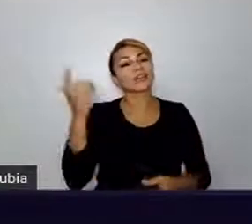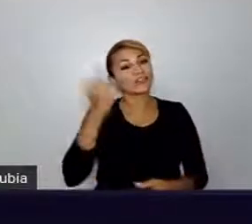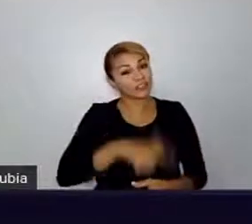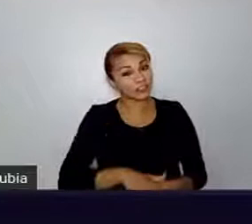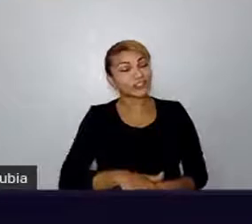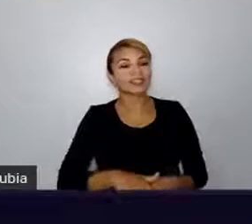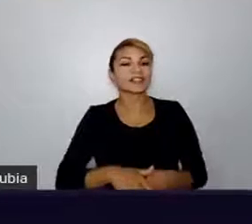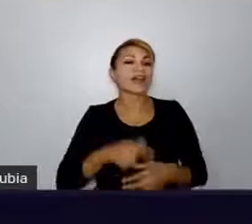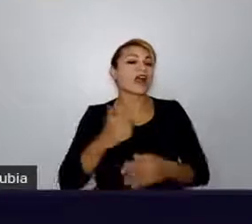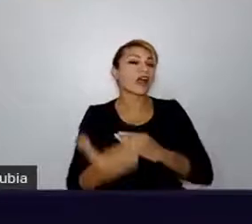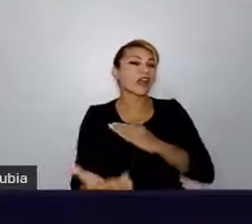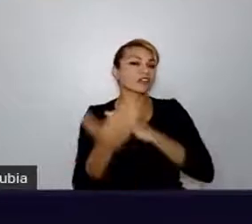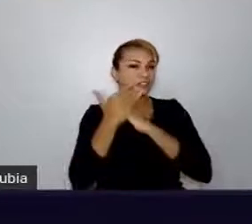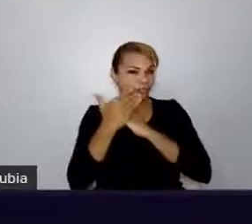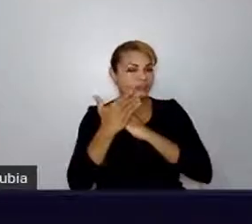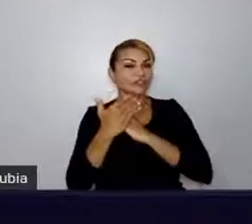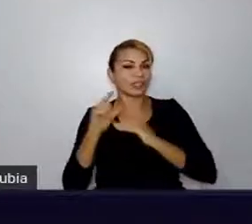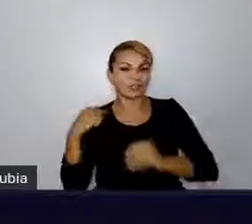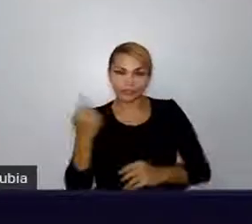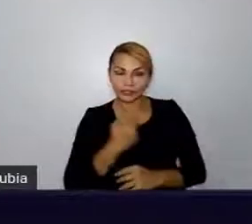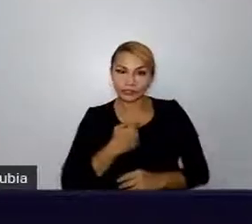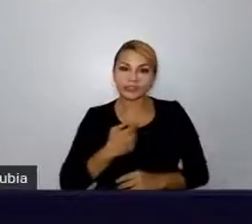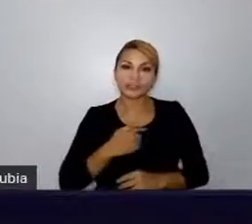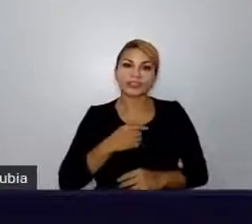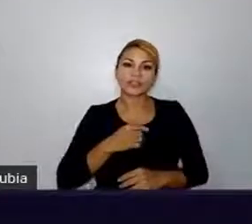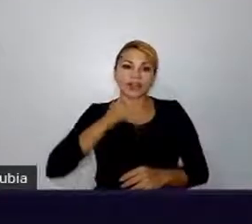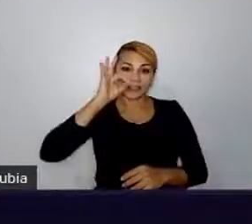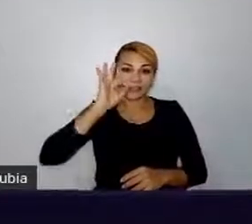confirmar o que você entendeu.